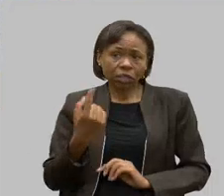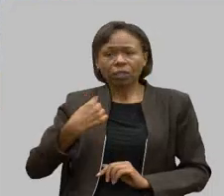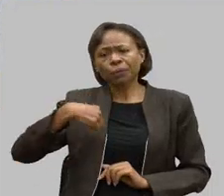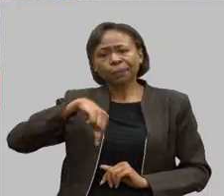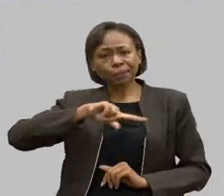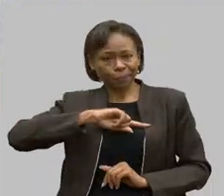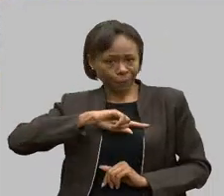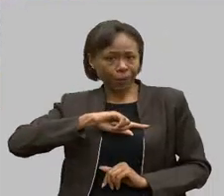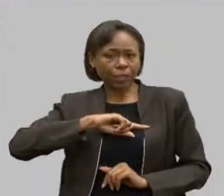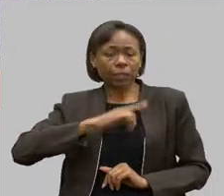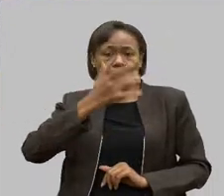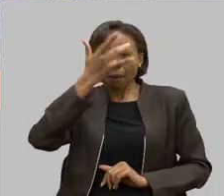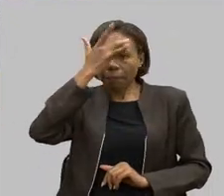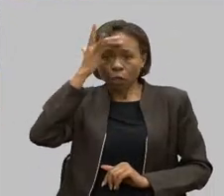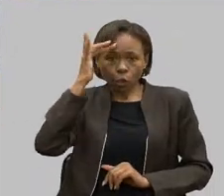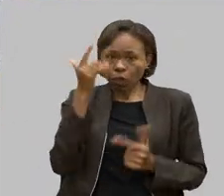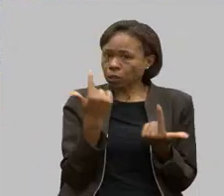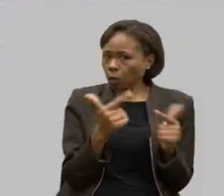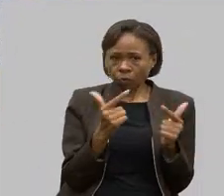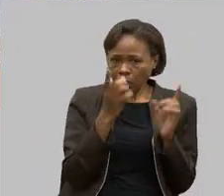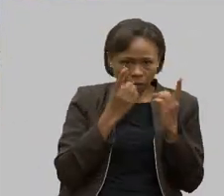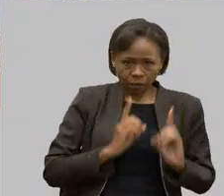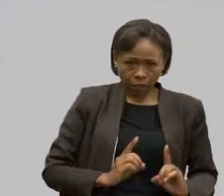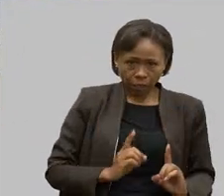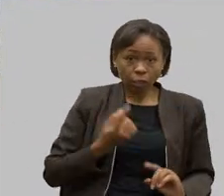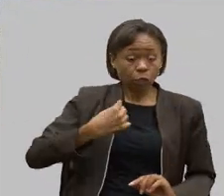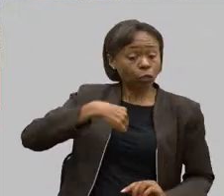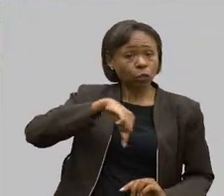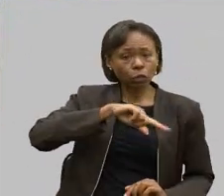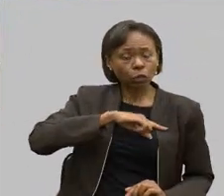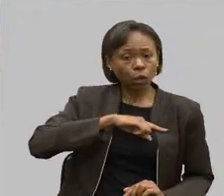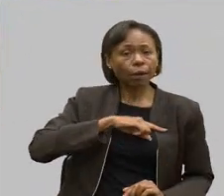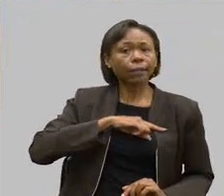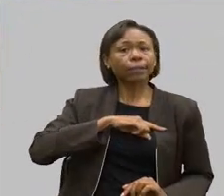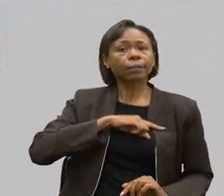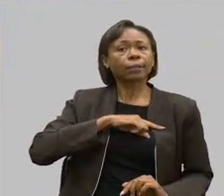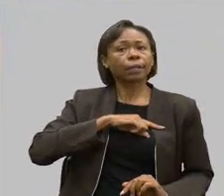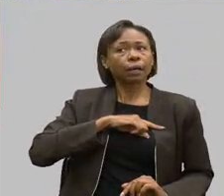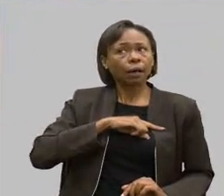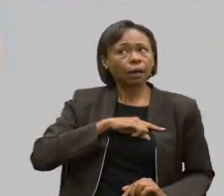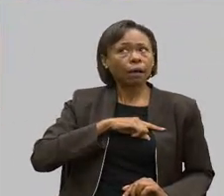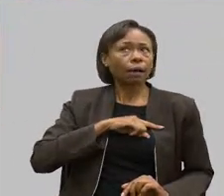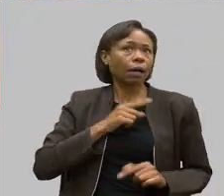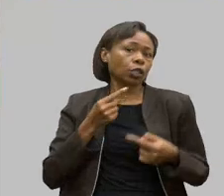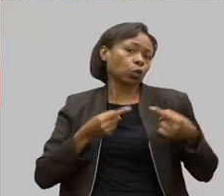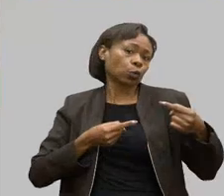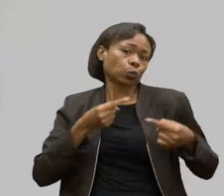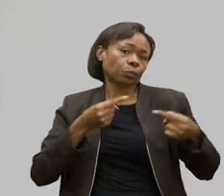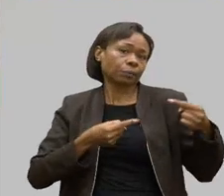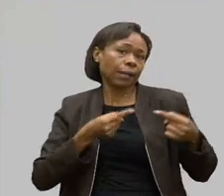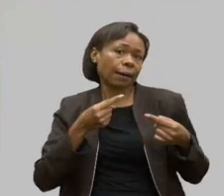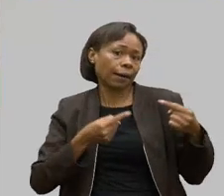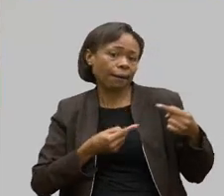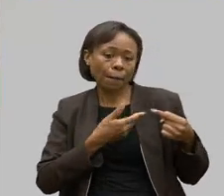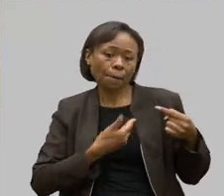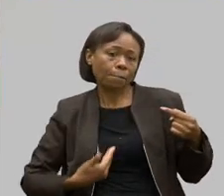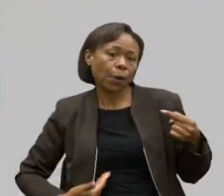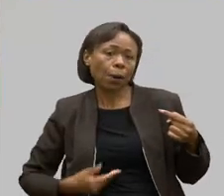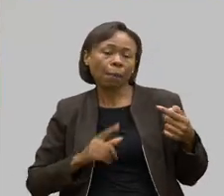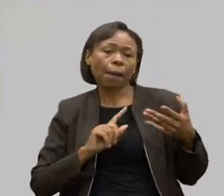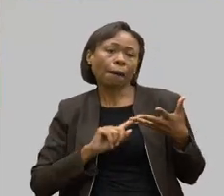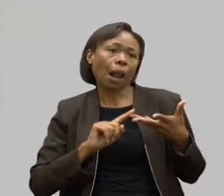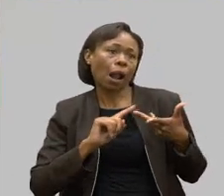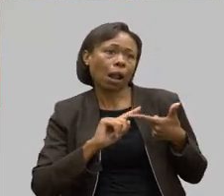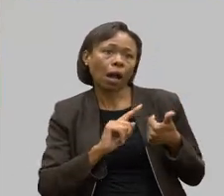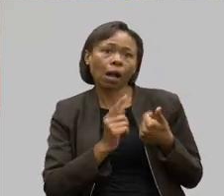pessoas sem deficiência, somos nós, querendo discutir políticas públicas, querendo discutir ações